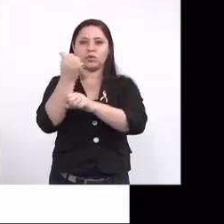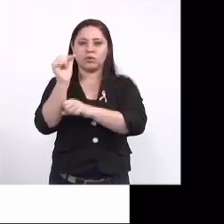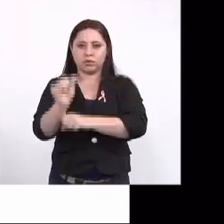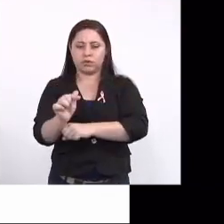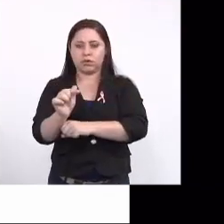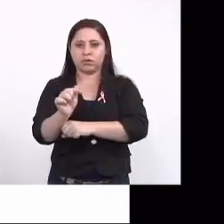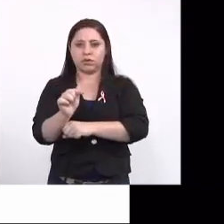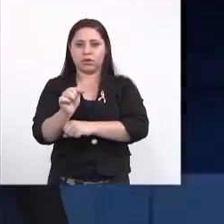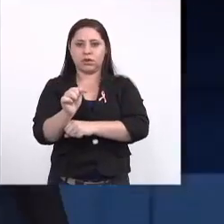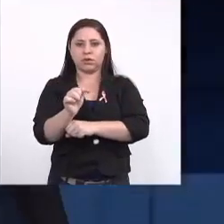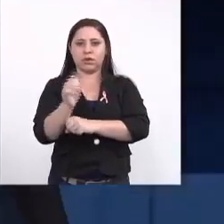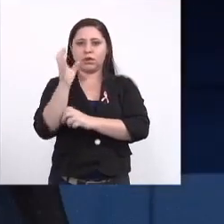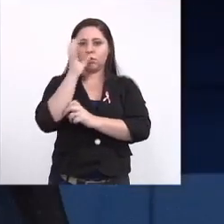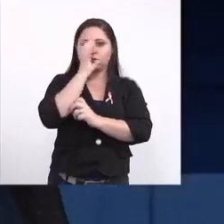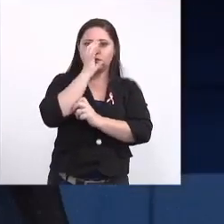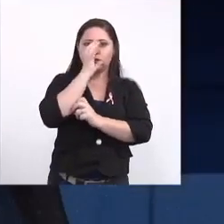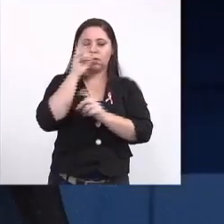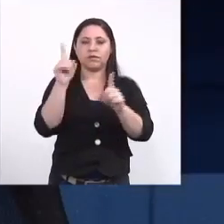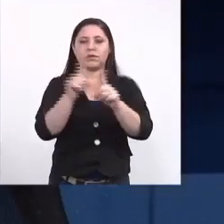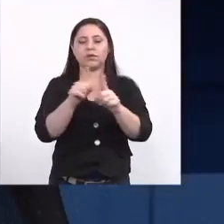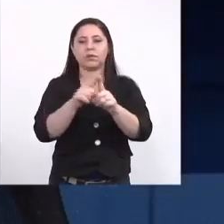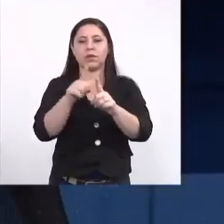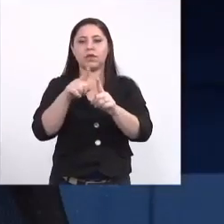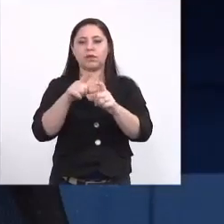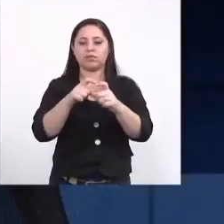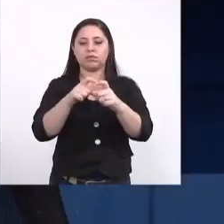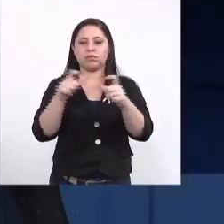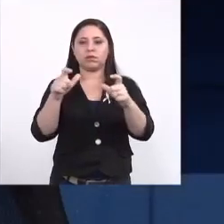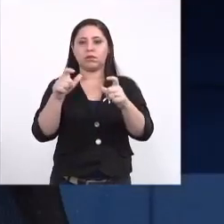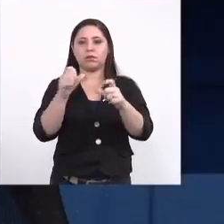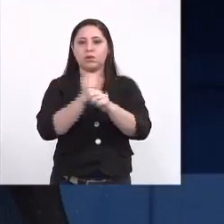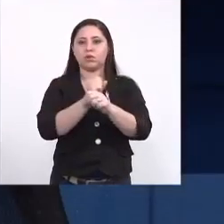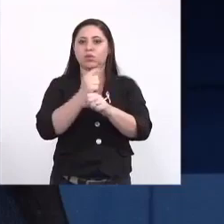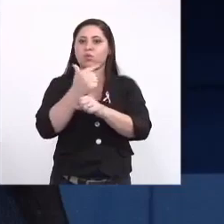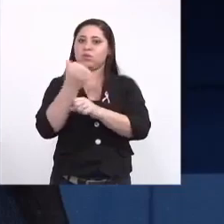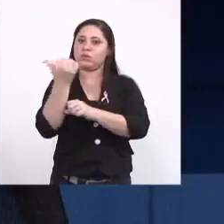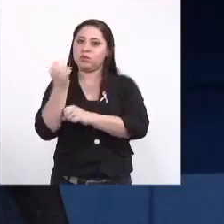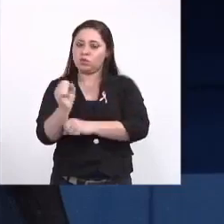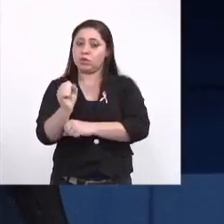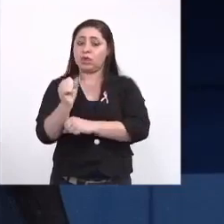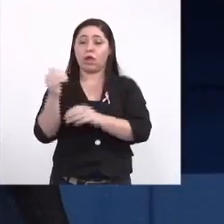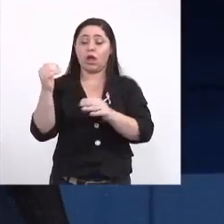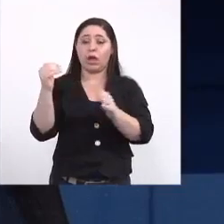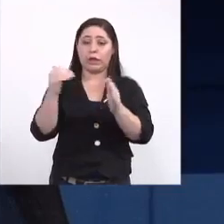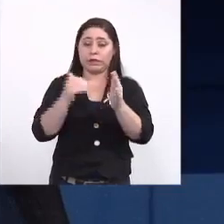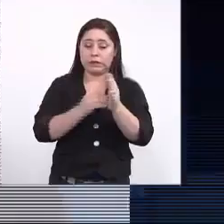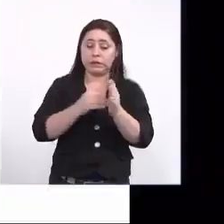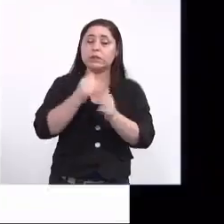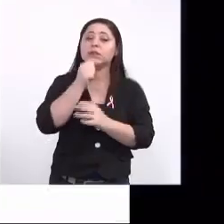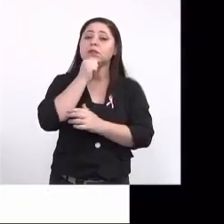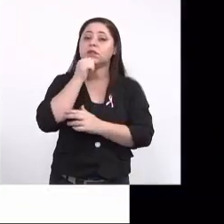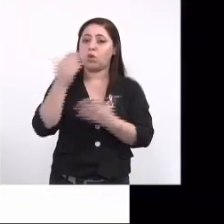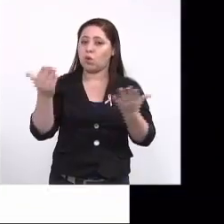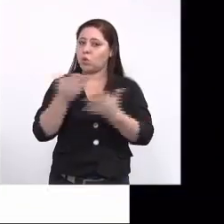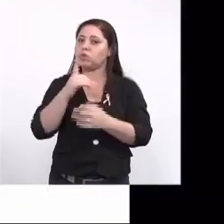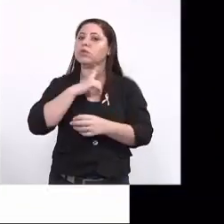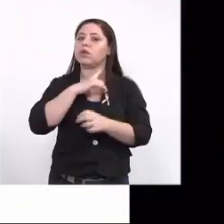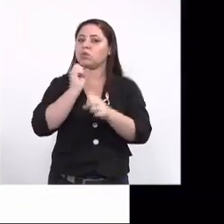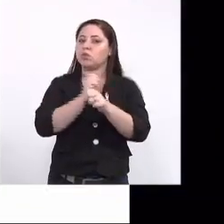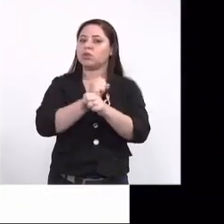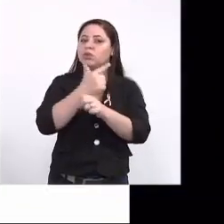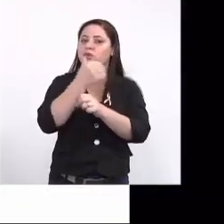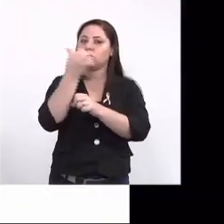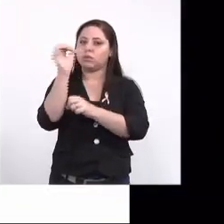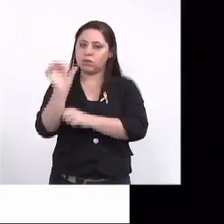observem que teve um leve aumento com relação a 2018. Então, ainda hoje, em 2019, gente tem casos de